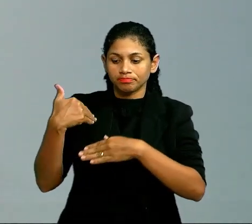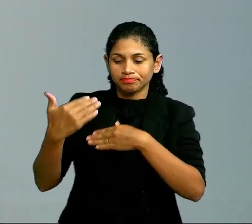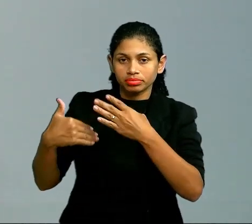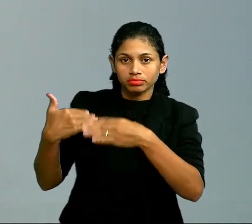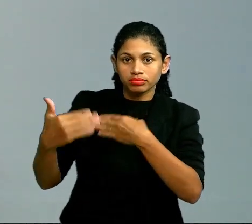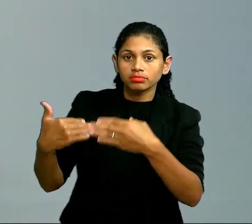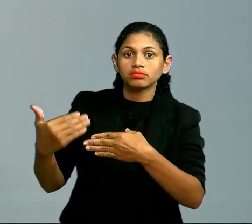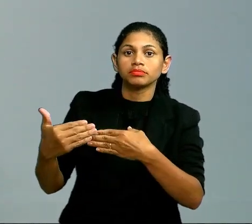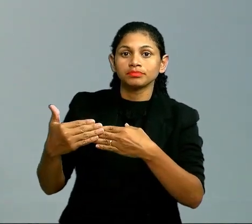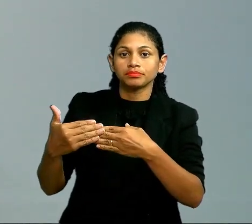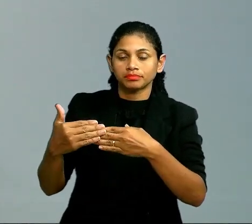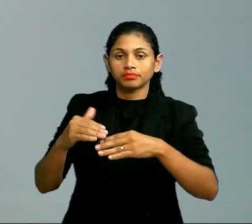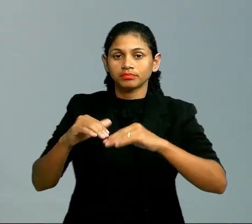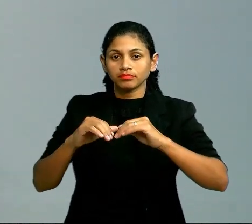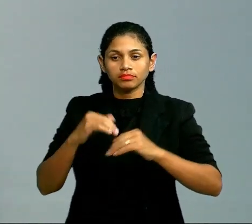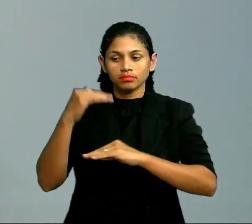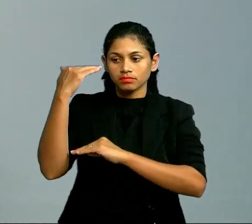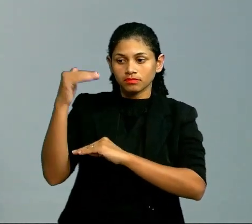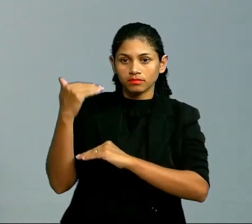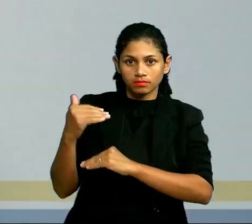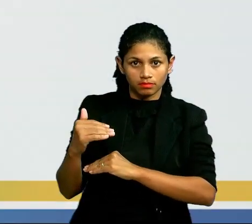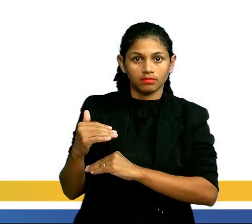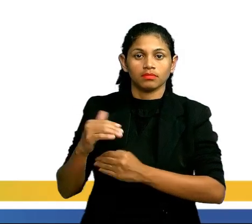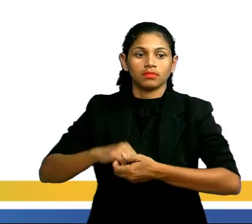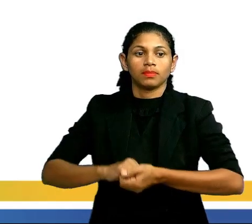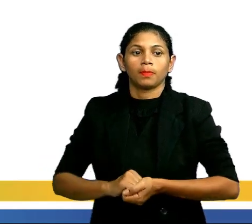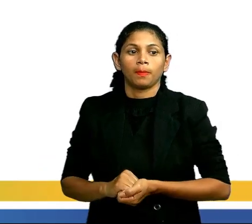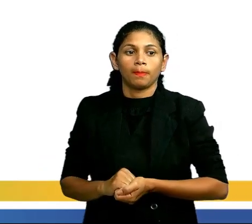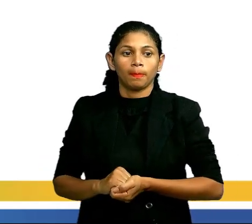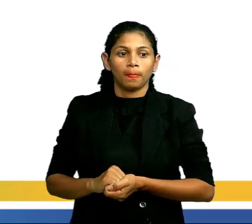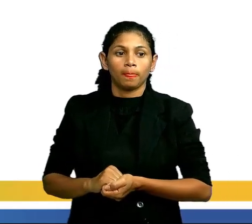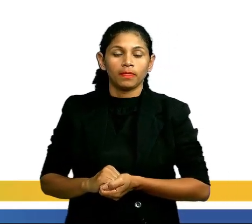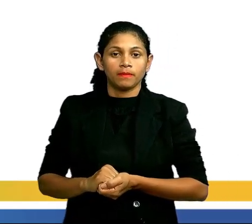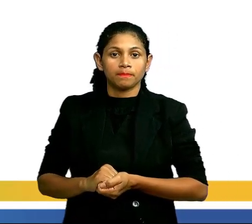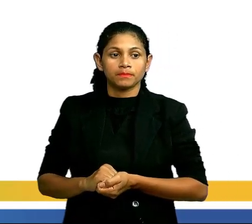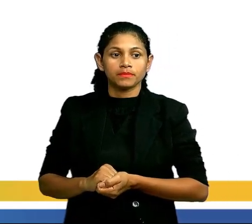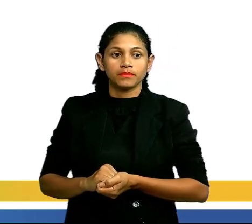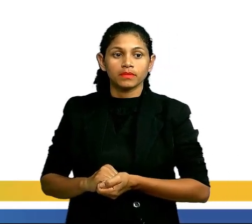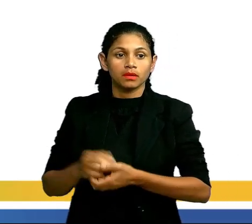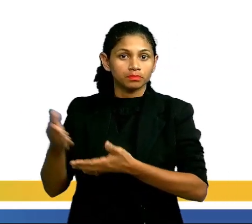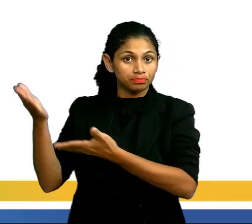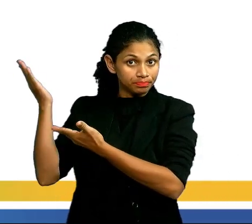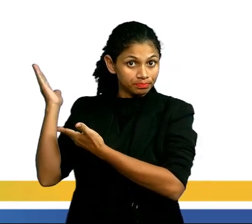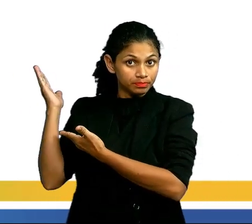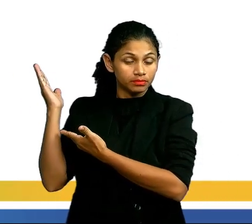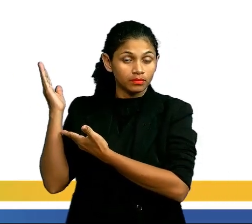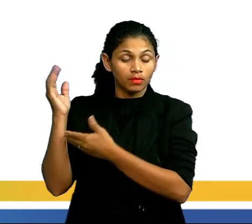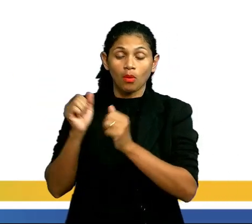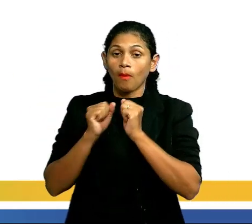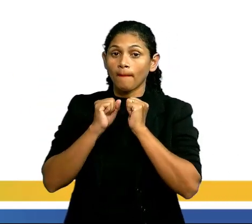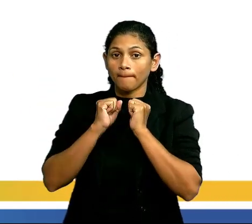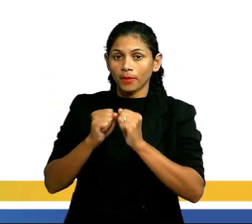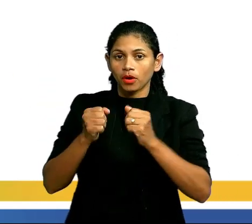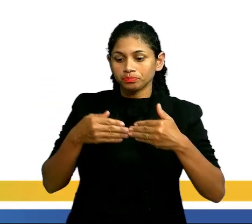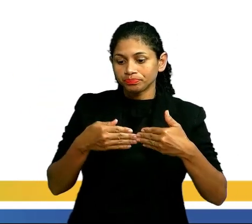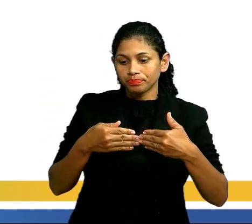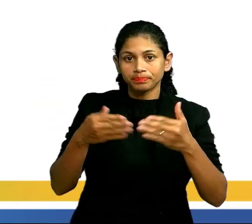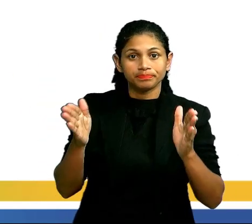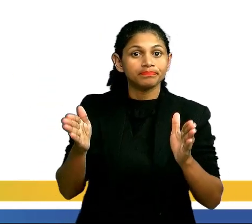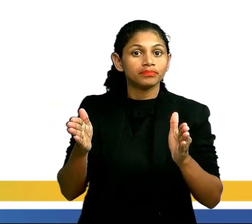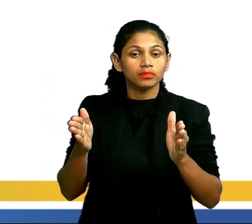classificação? Então vamos lá, acompanha comigo aí na tela, olha só. As cadeias, elas podem ser abertas ou